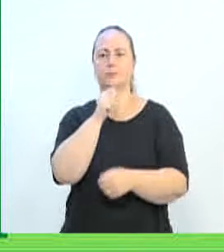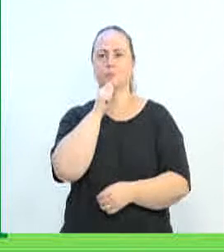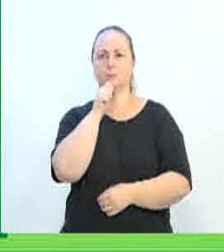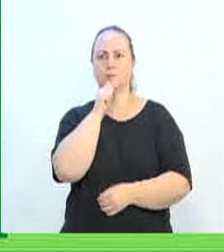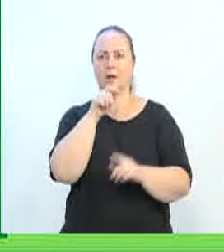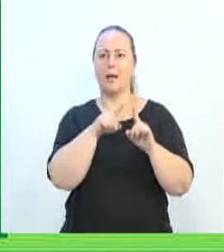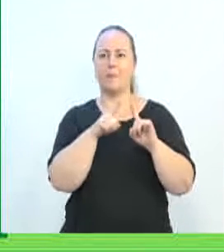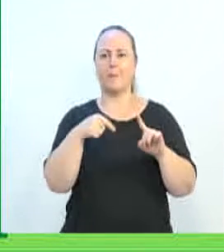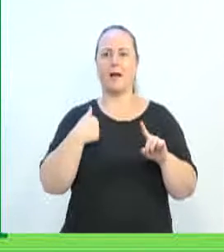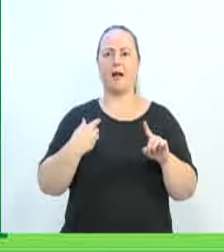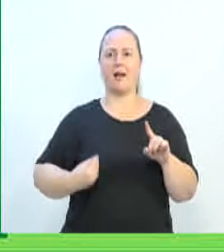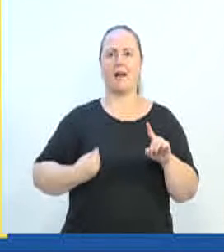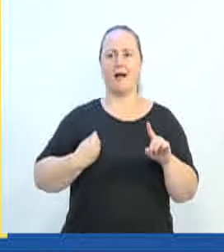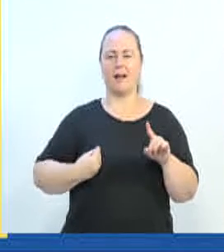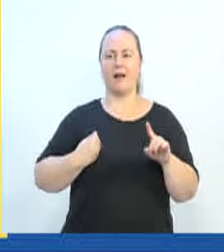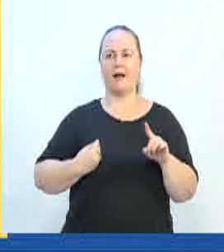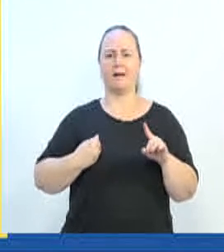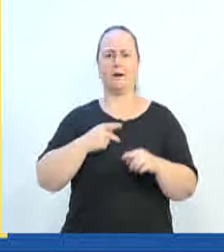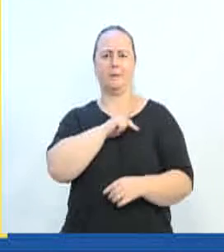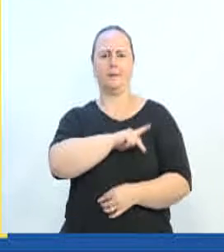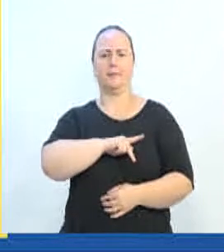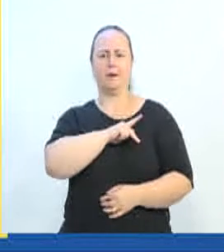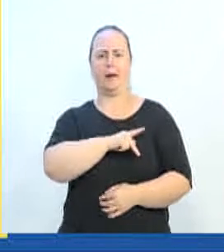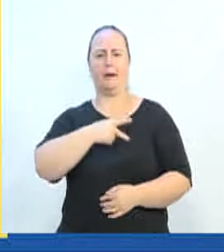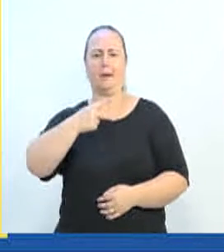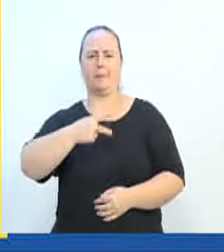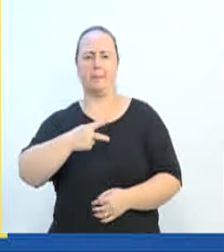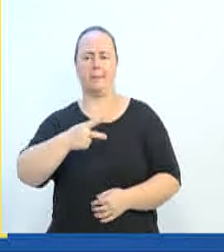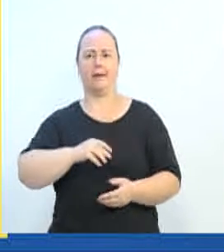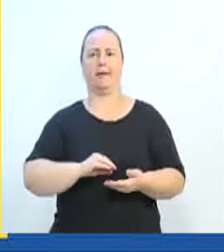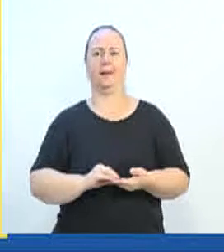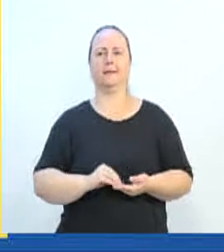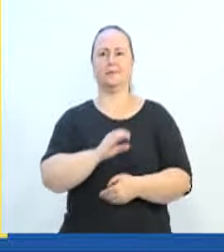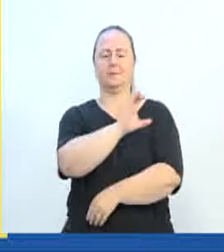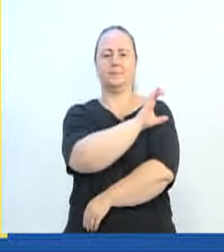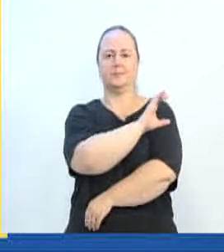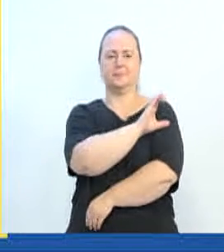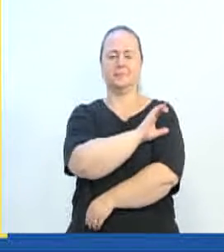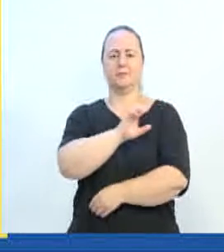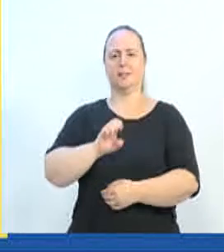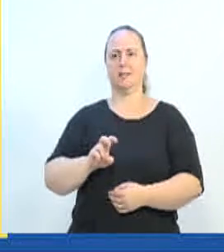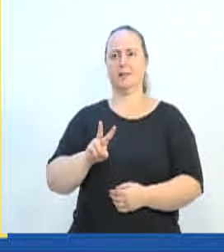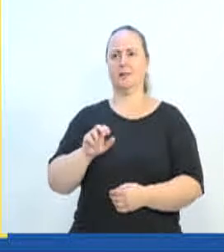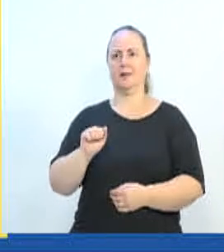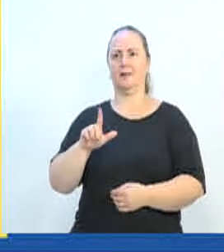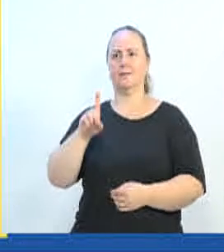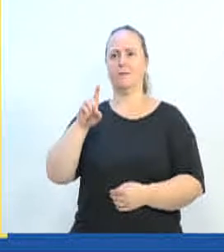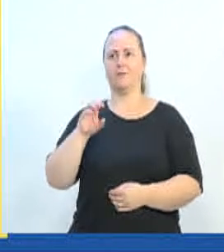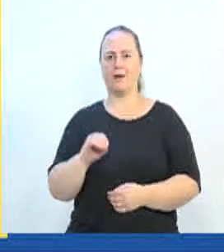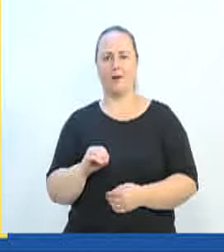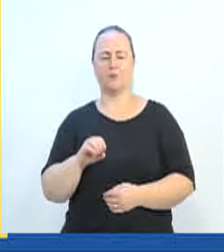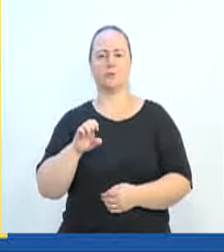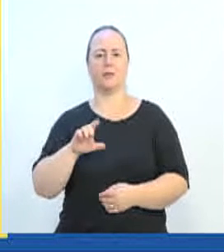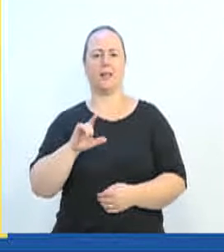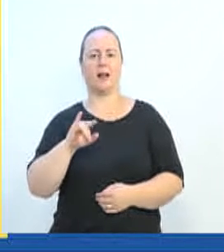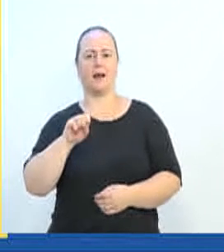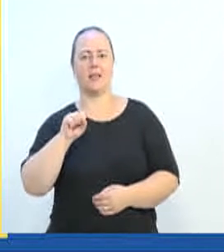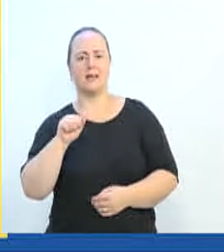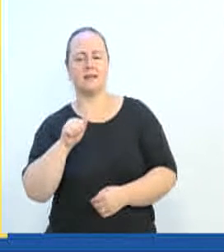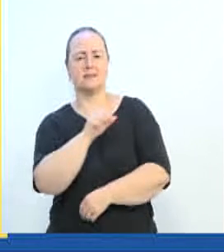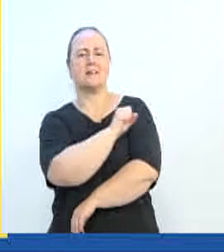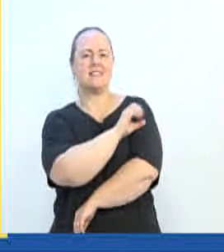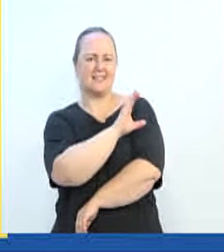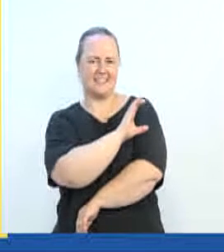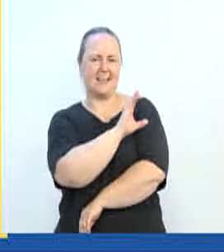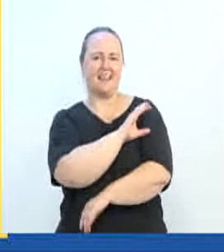estive Pedro II, CI Evaldo Mouros, CI Elisa Hort. Então, realmente, se